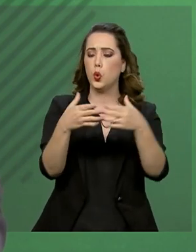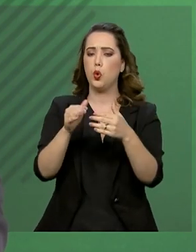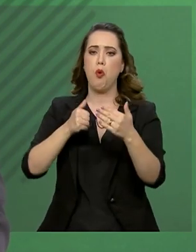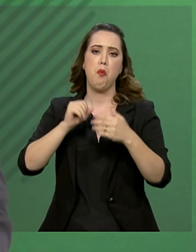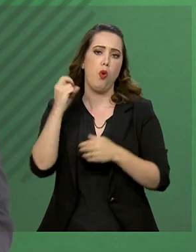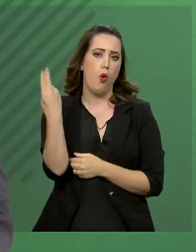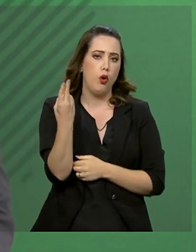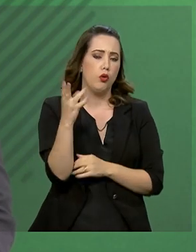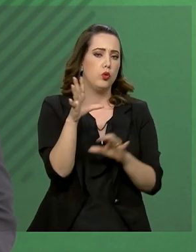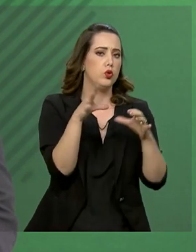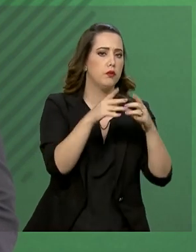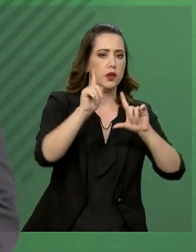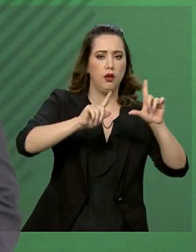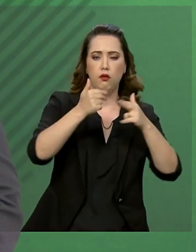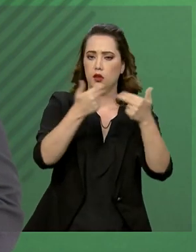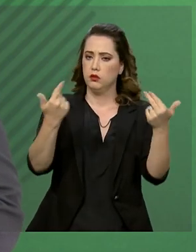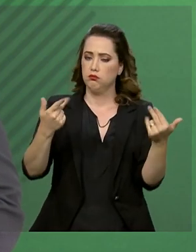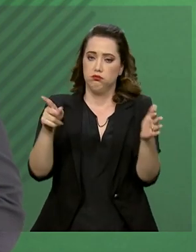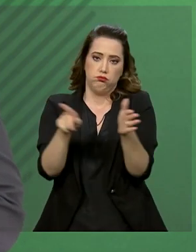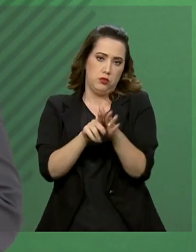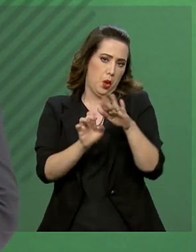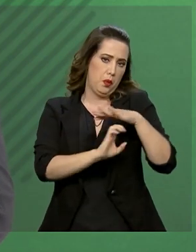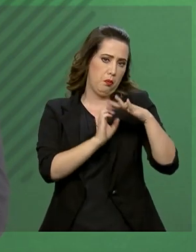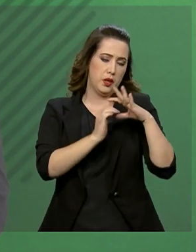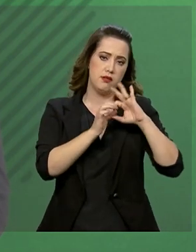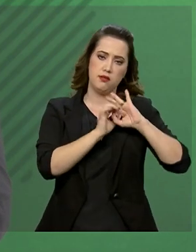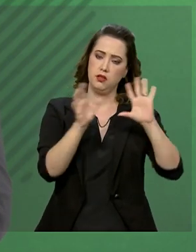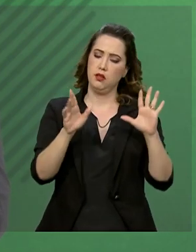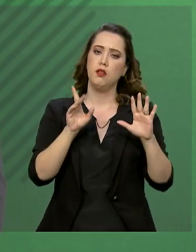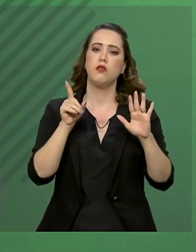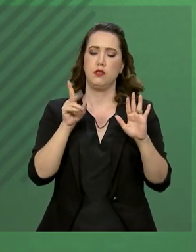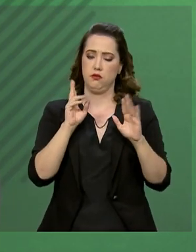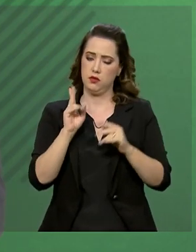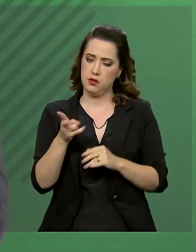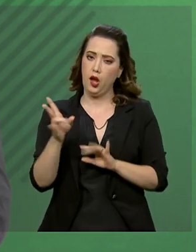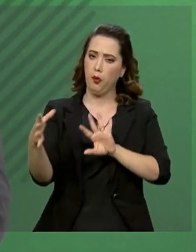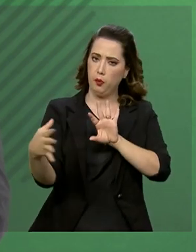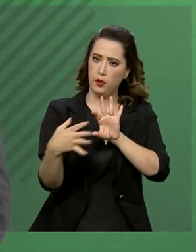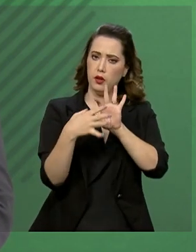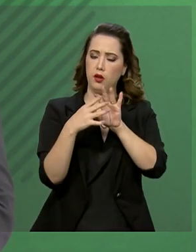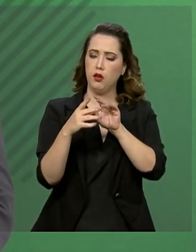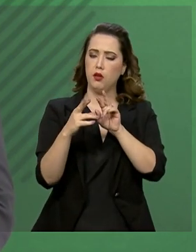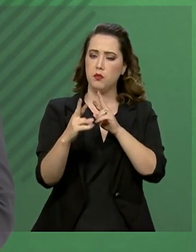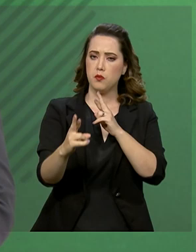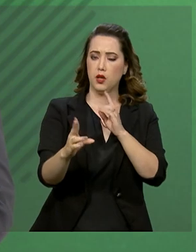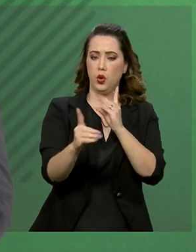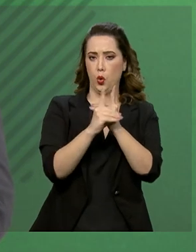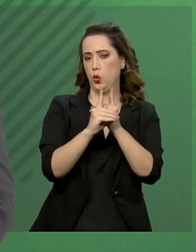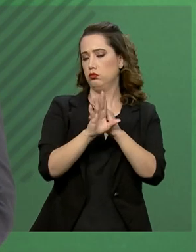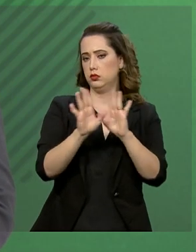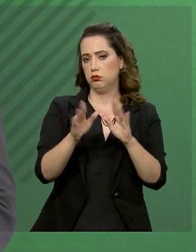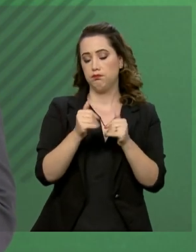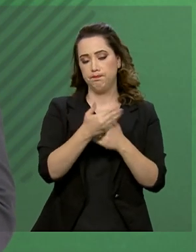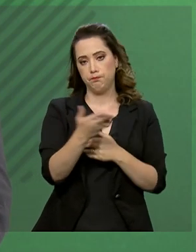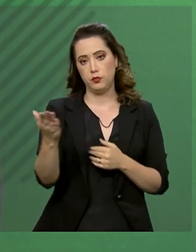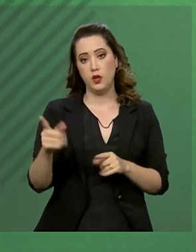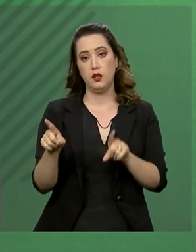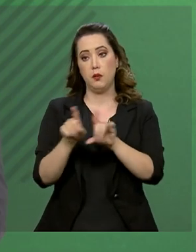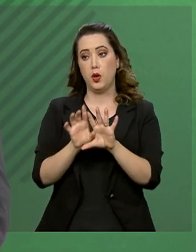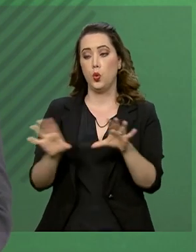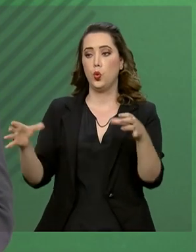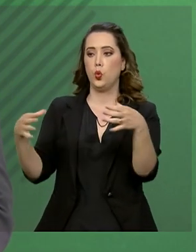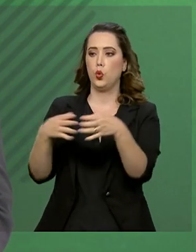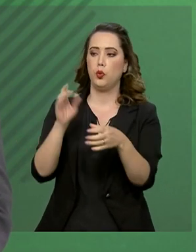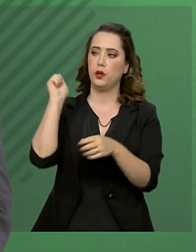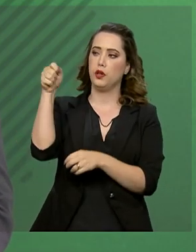veículo de comunicação. Com relação à comitiva para a Argentina.